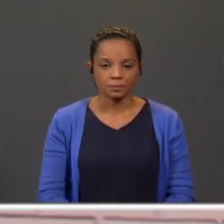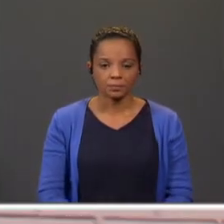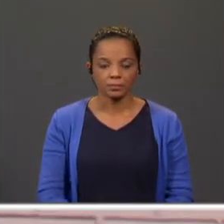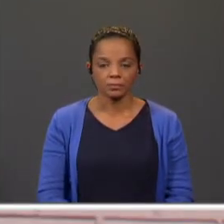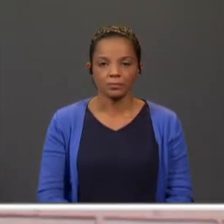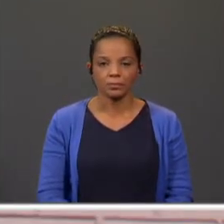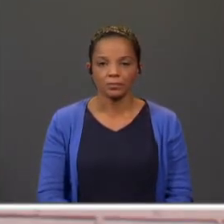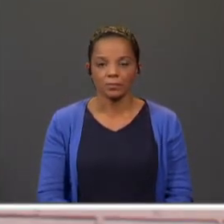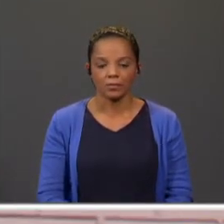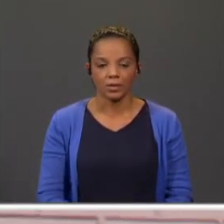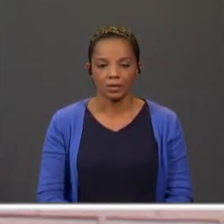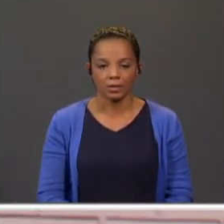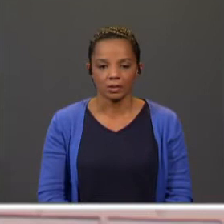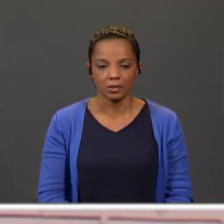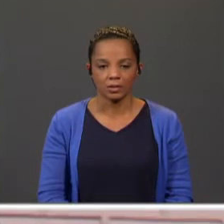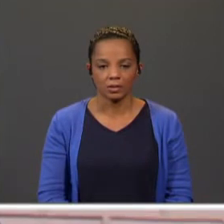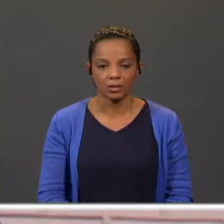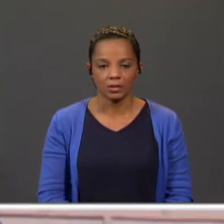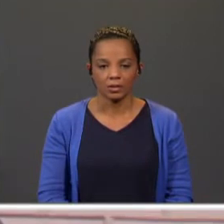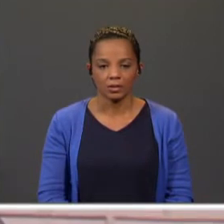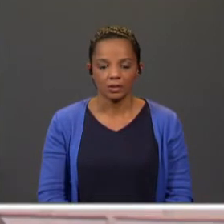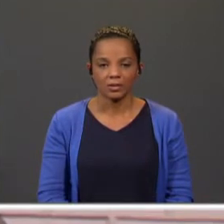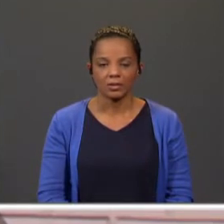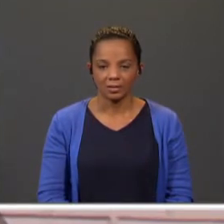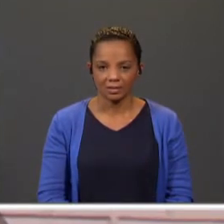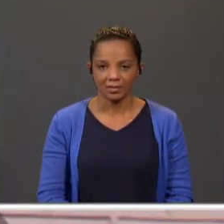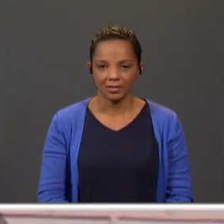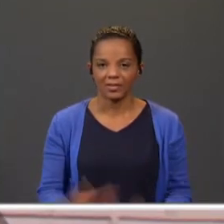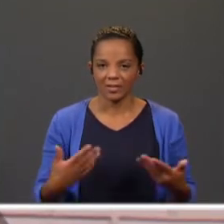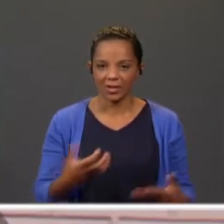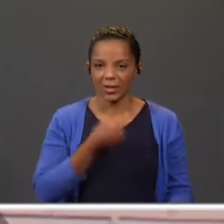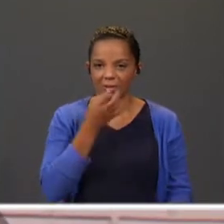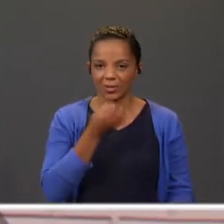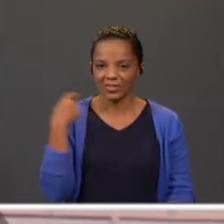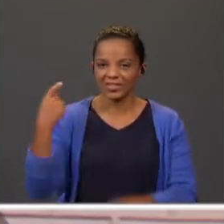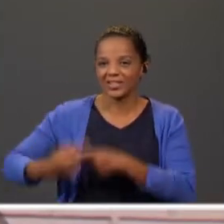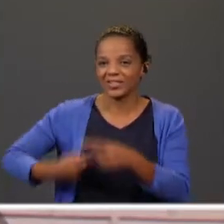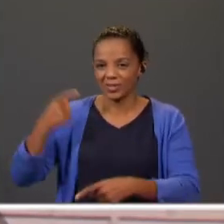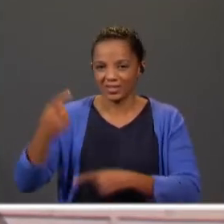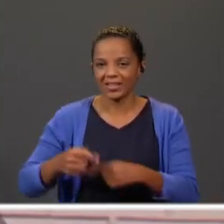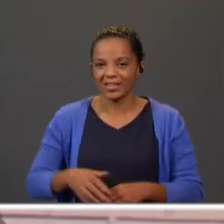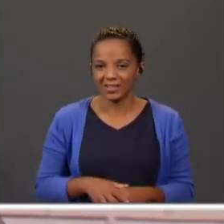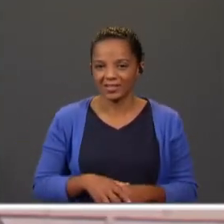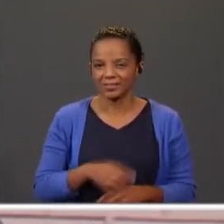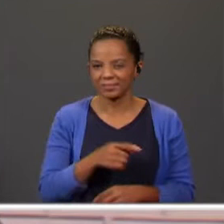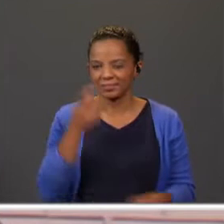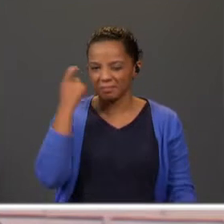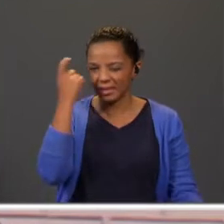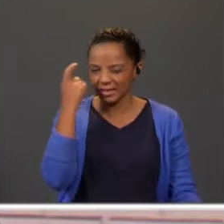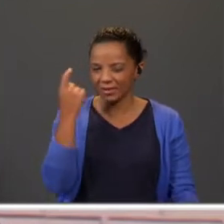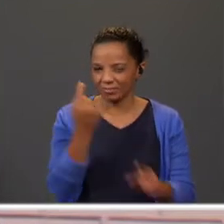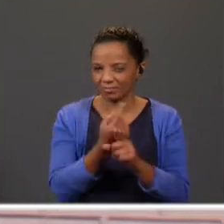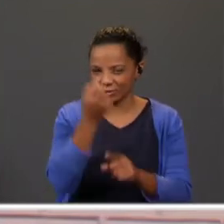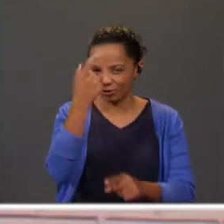E agora vamos passar aos contos tradicionais. Vocês tinham pensado em opções?